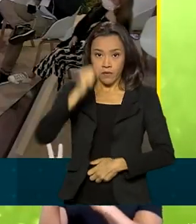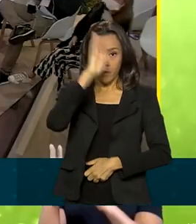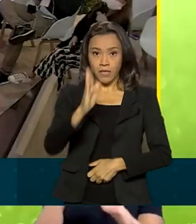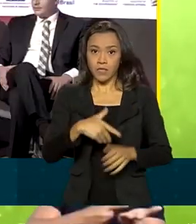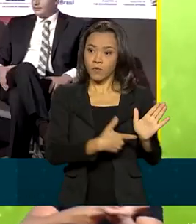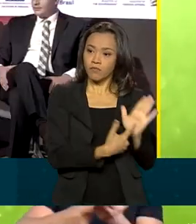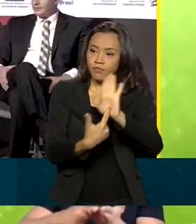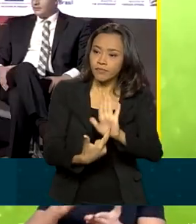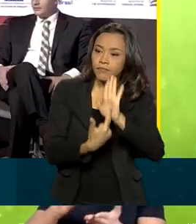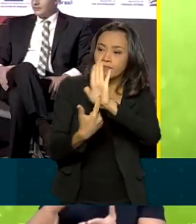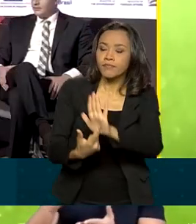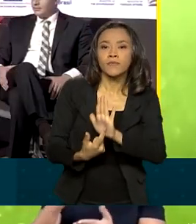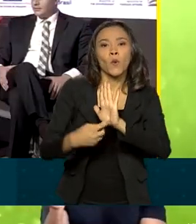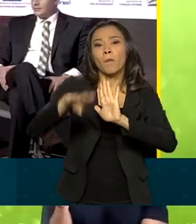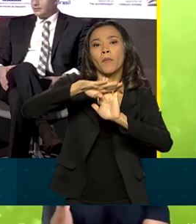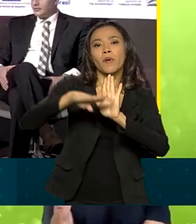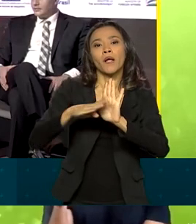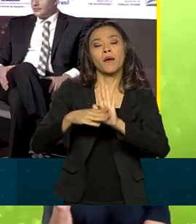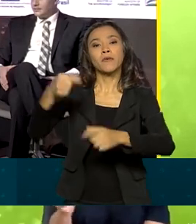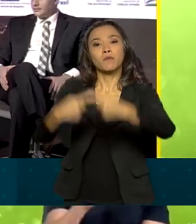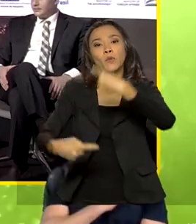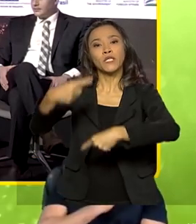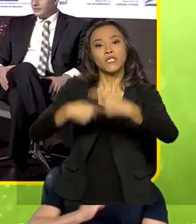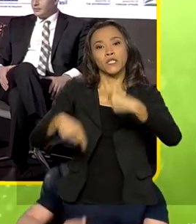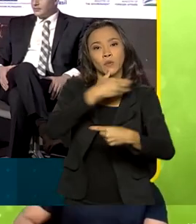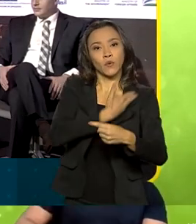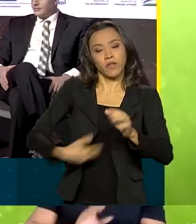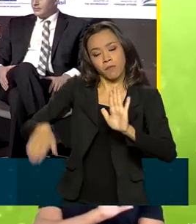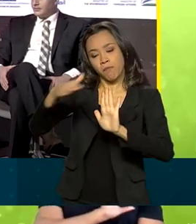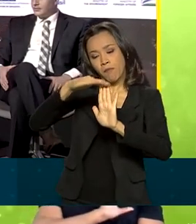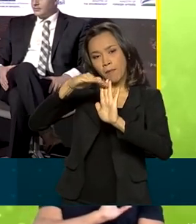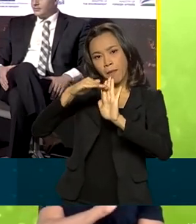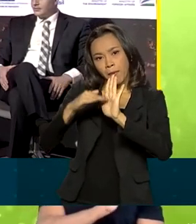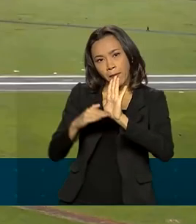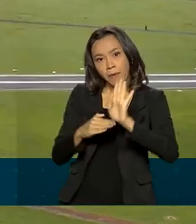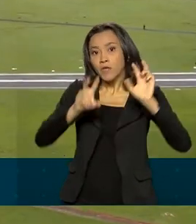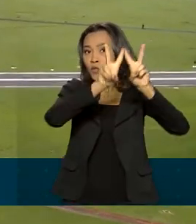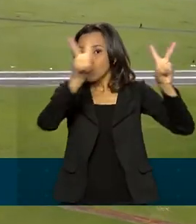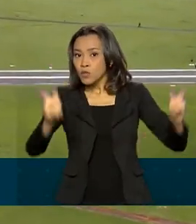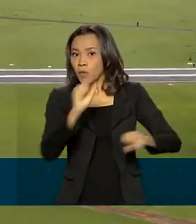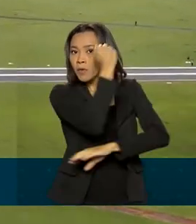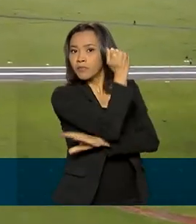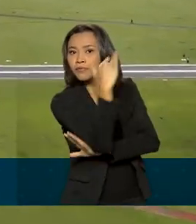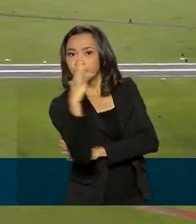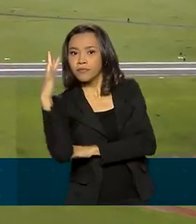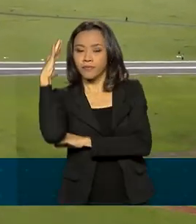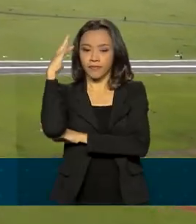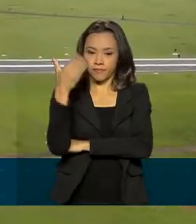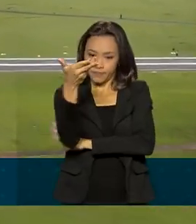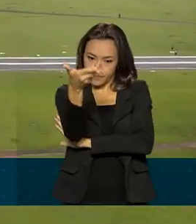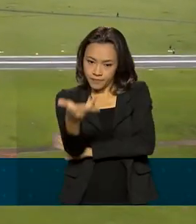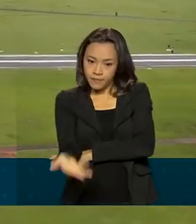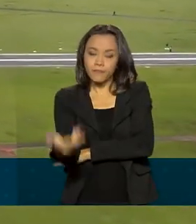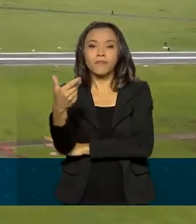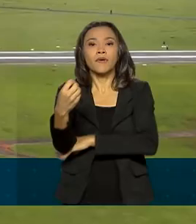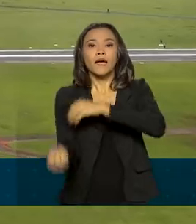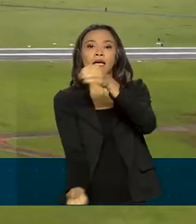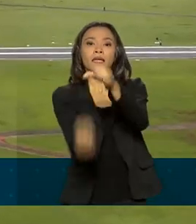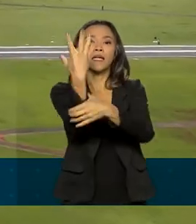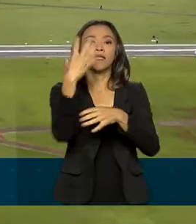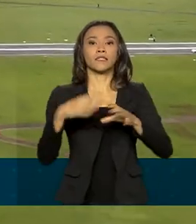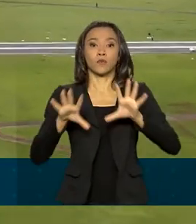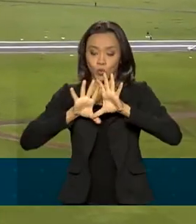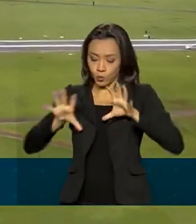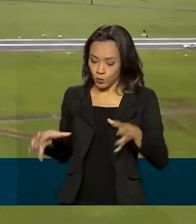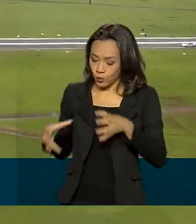políticas públicas em defesa ao meio ambiente no país. Entre as ações está a criação de um comitê interministerial